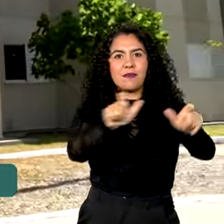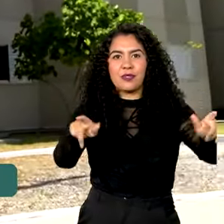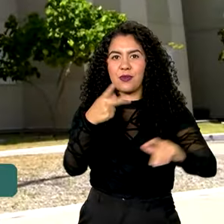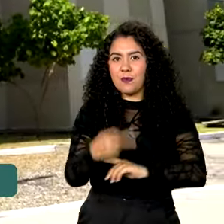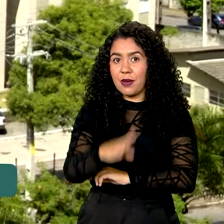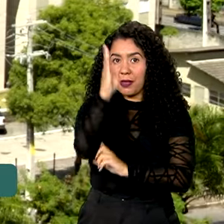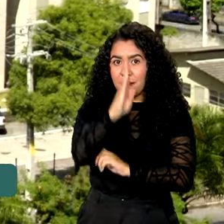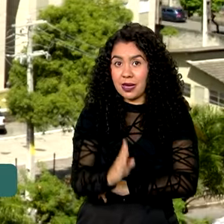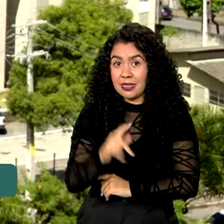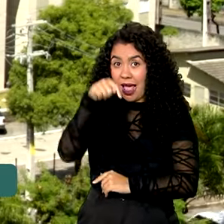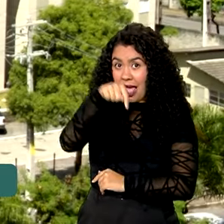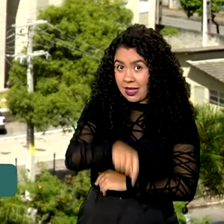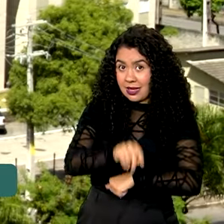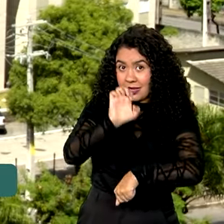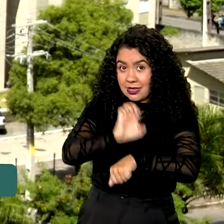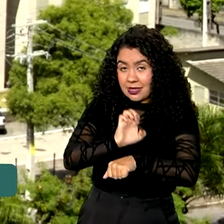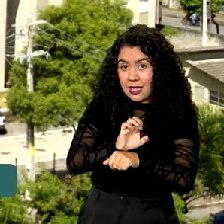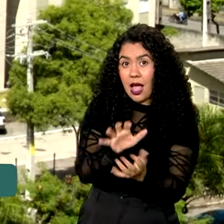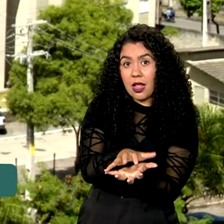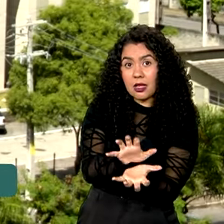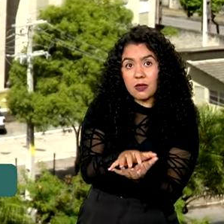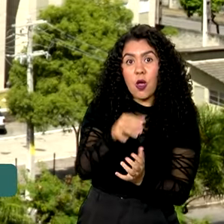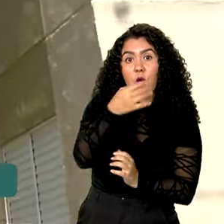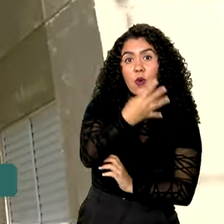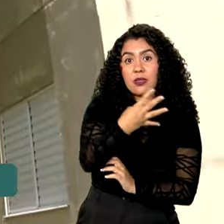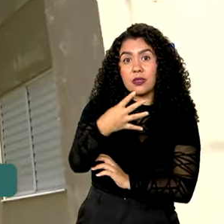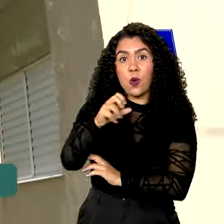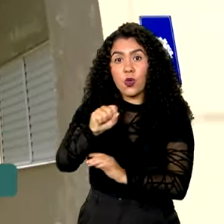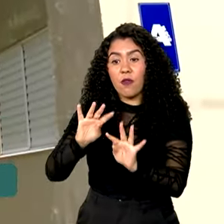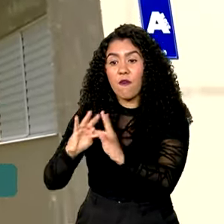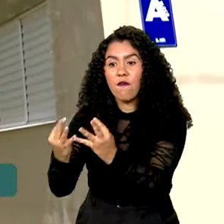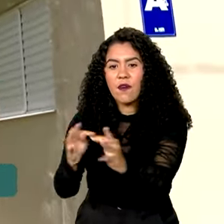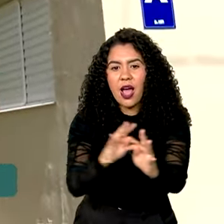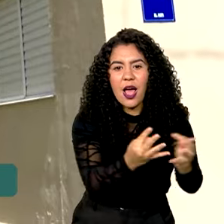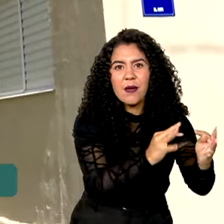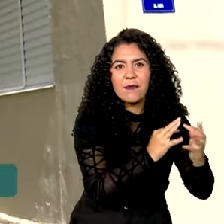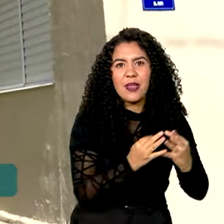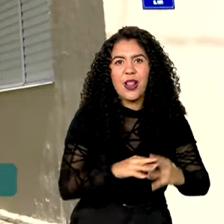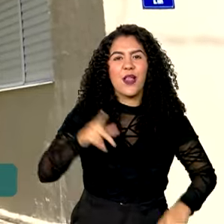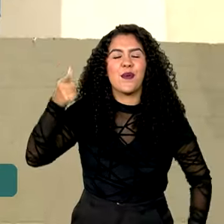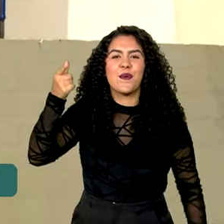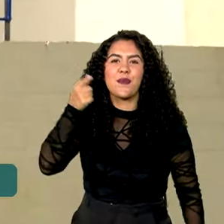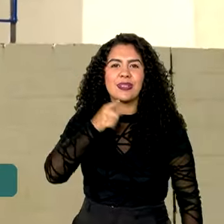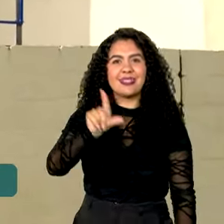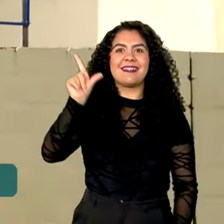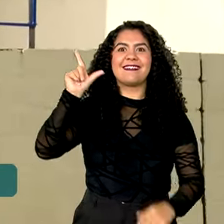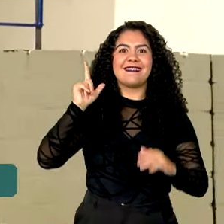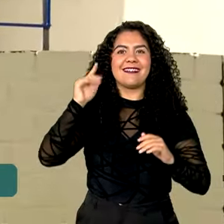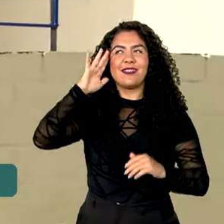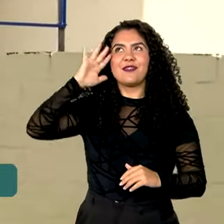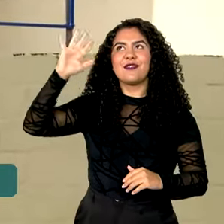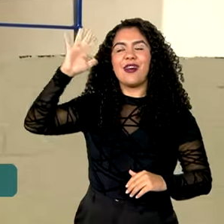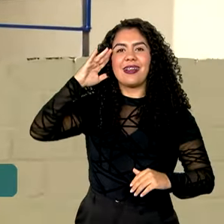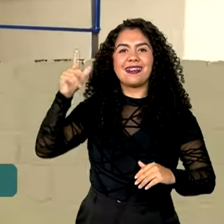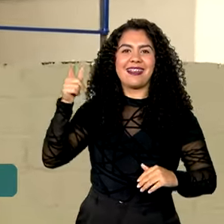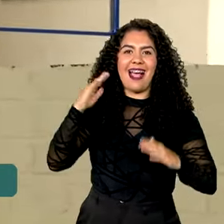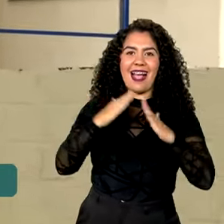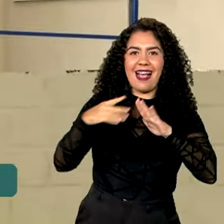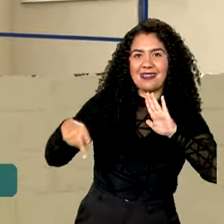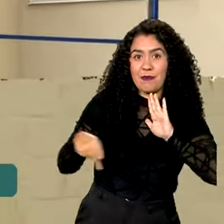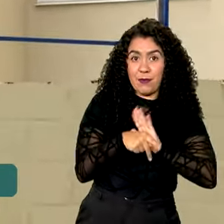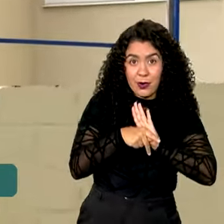448 famílias viram esse desejo se materializar nos conjuntos habitacionais Vila Brasil 1 e 2,